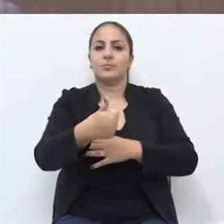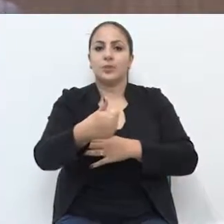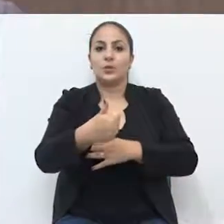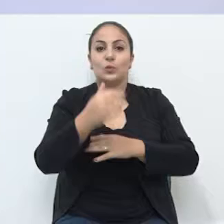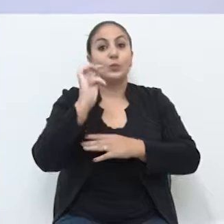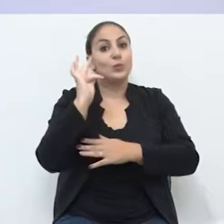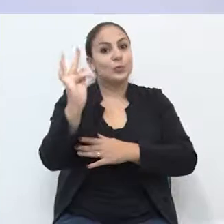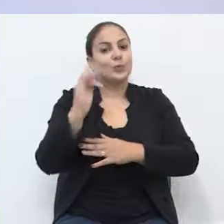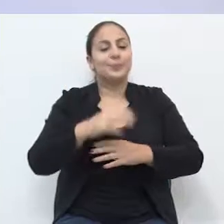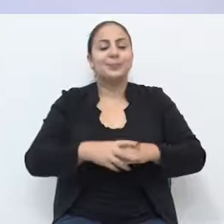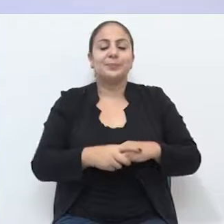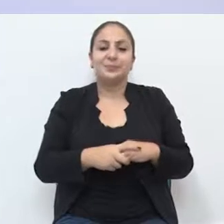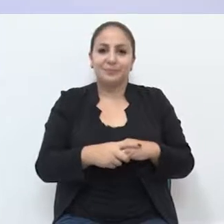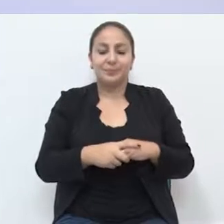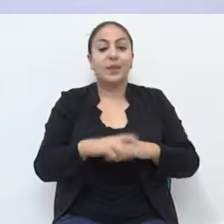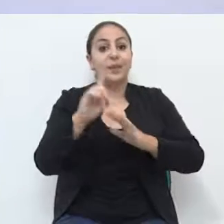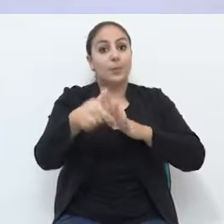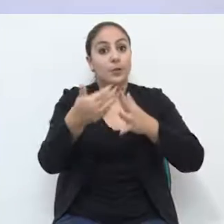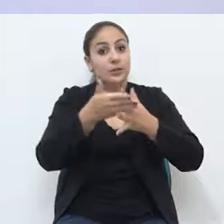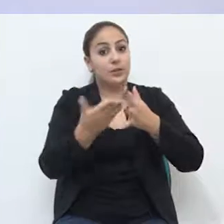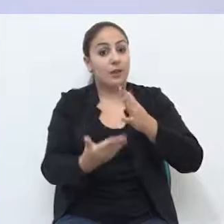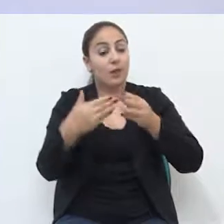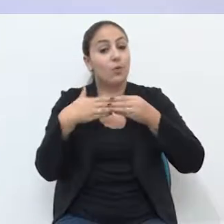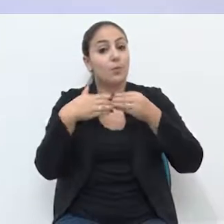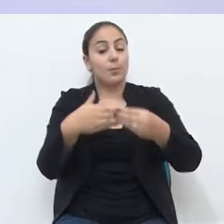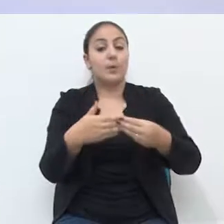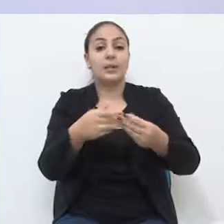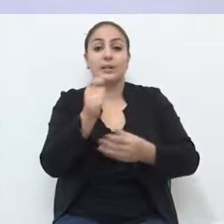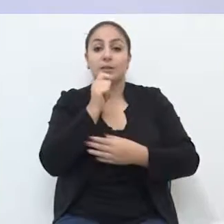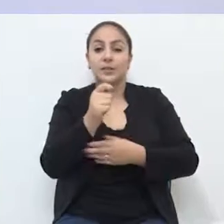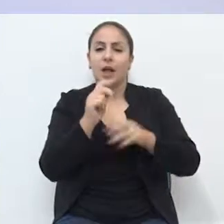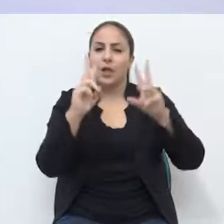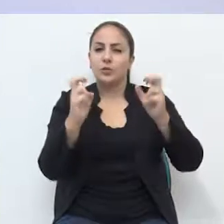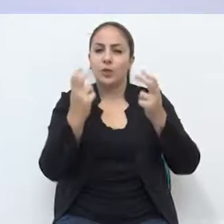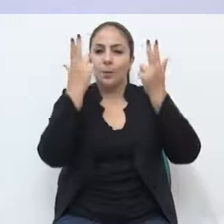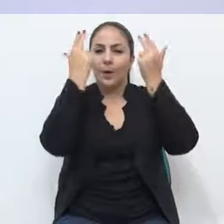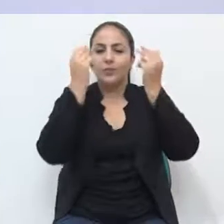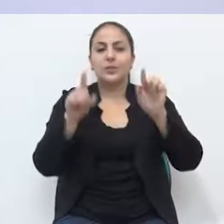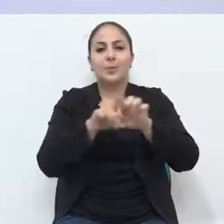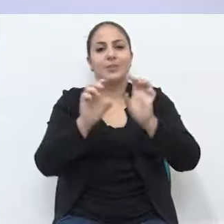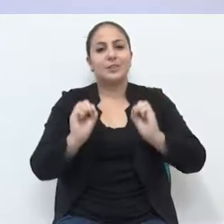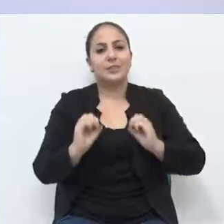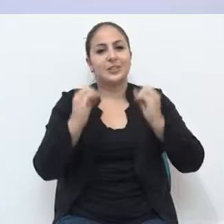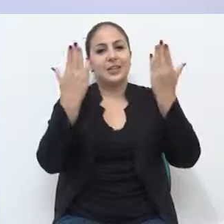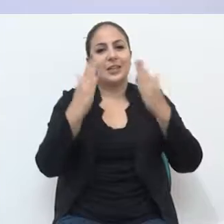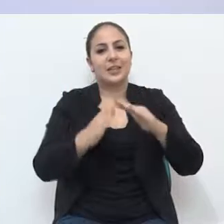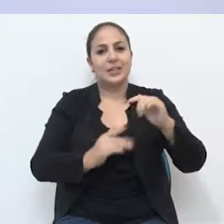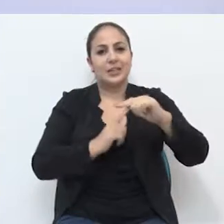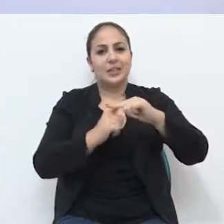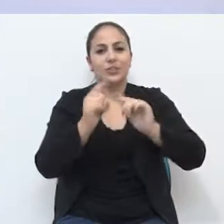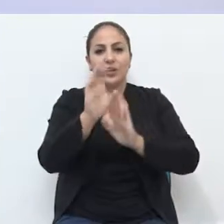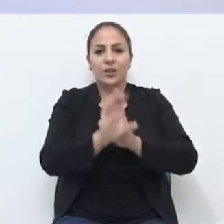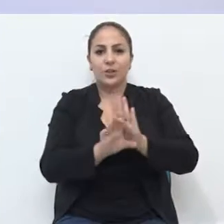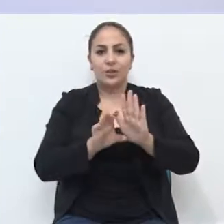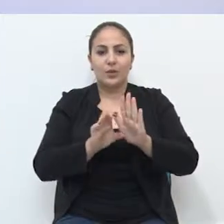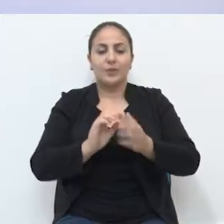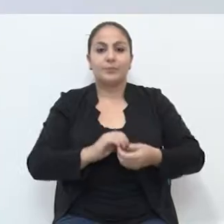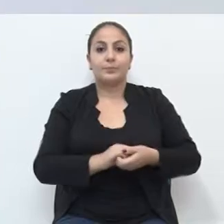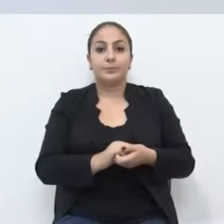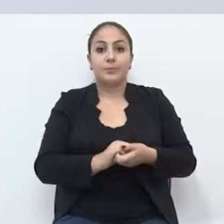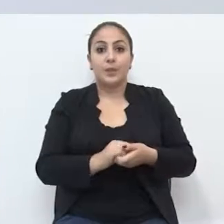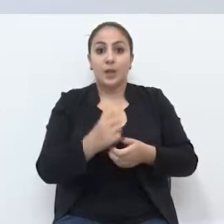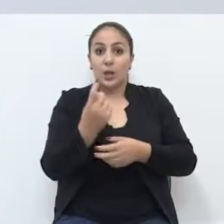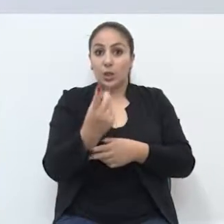no futuro. E no segundo bloco, você acompanha uma entrevista sobre a Páscoa e as comemorações da Igreja Católica.